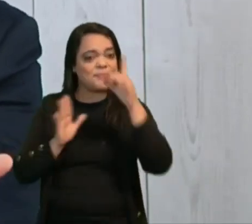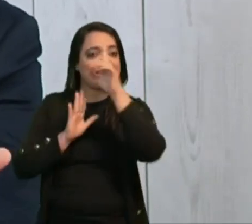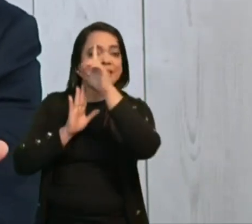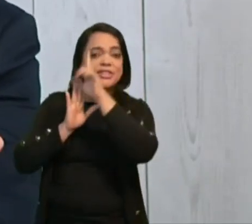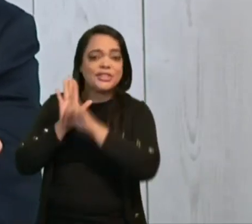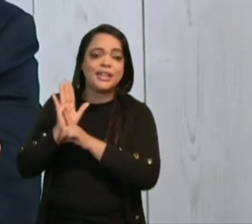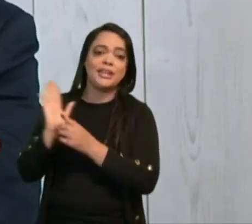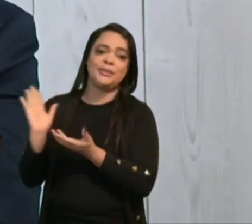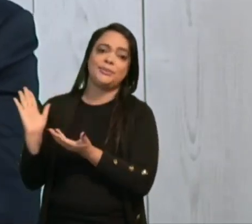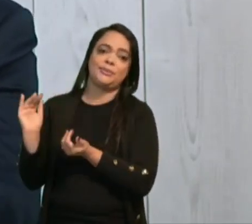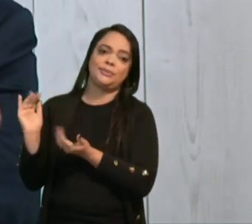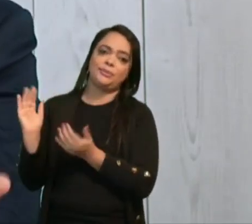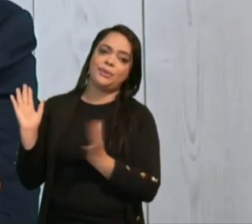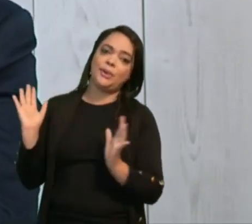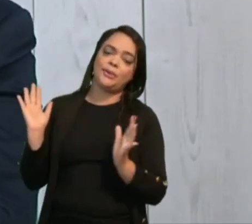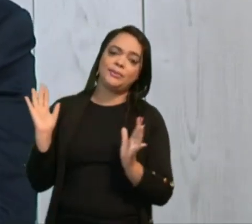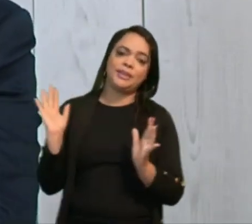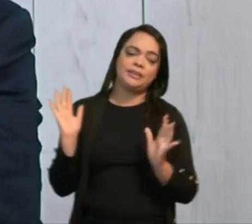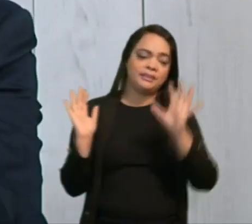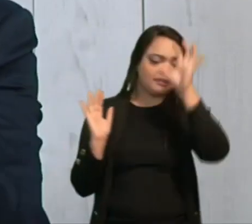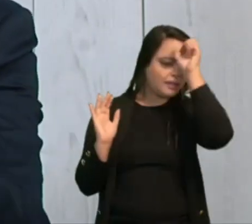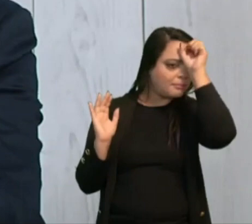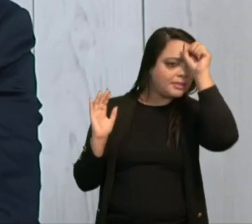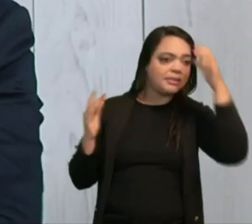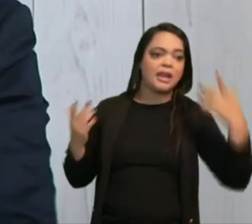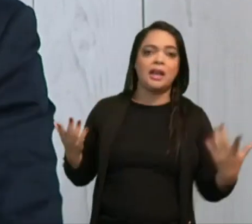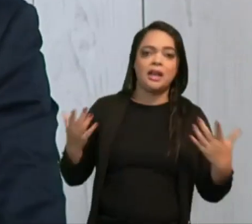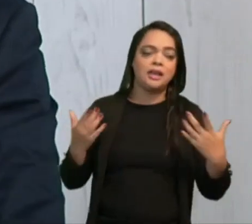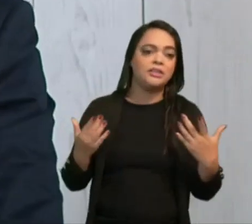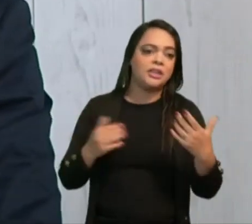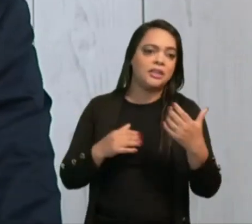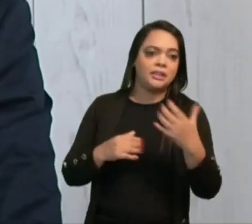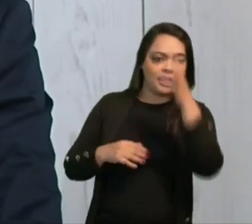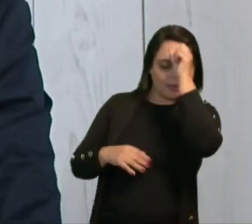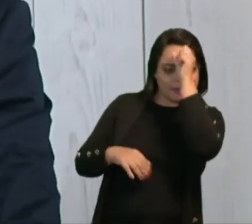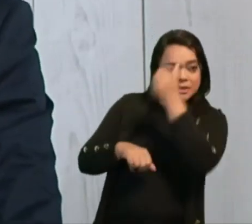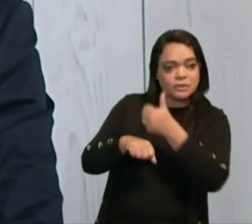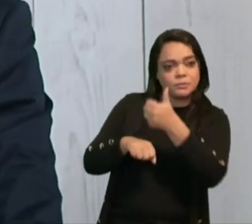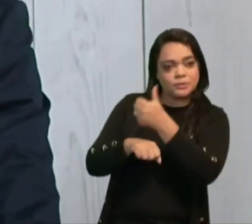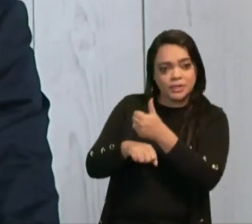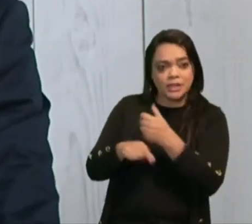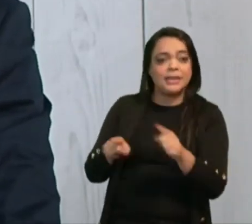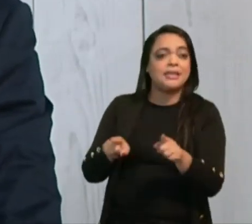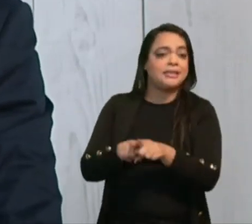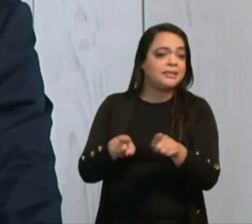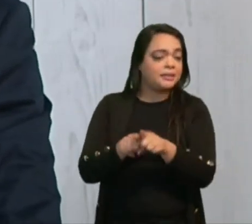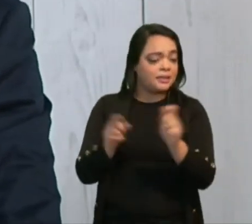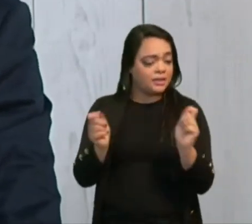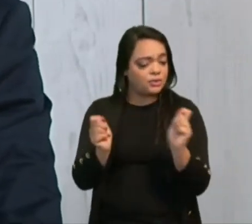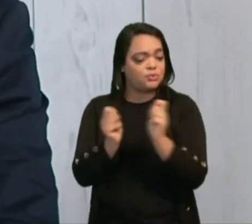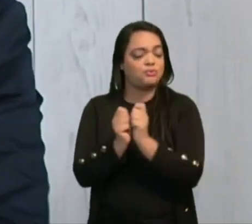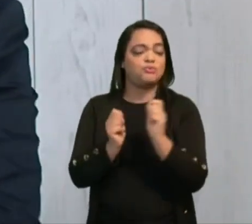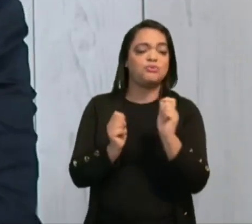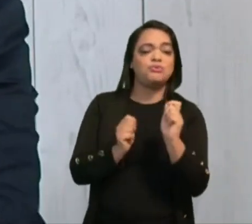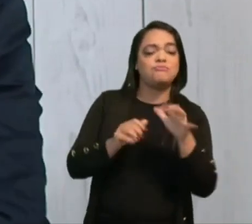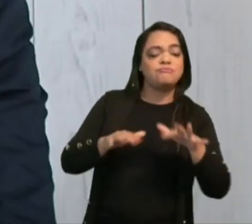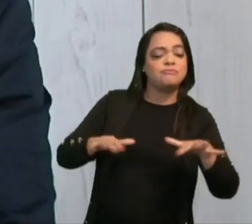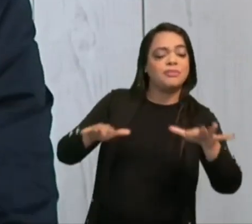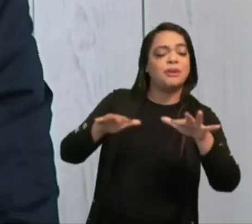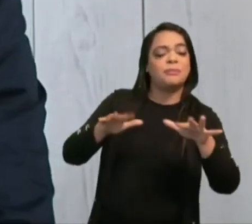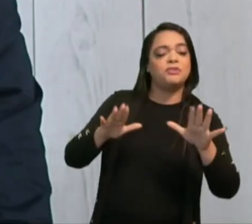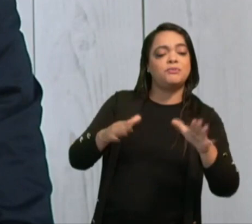ao jovem da aprendizagem, da qualificação profissional, e ao mesmo tempo promovendo um ambiente